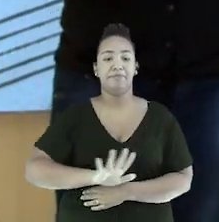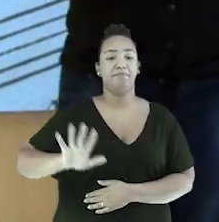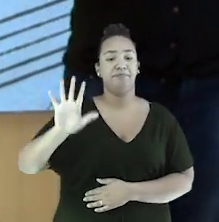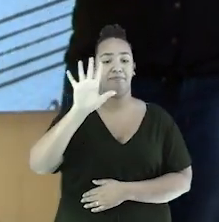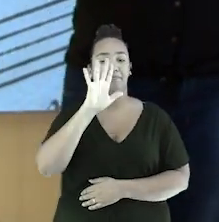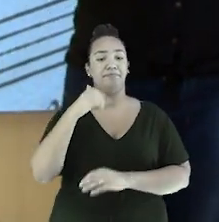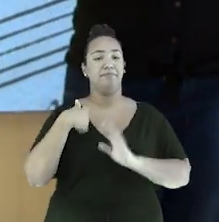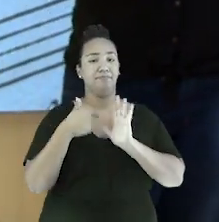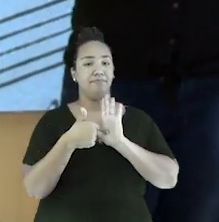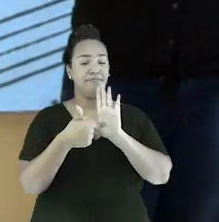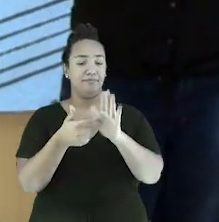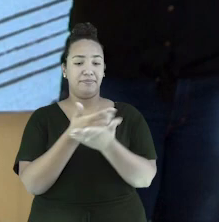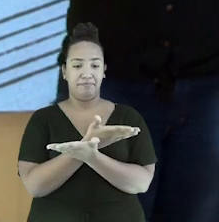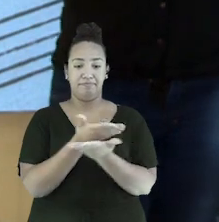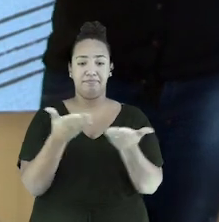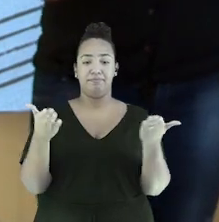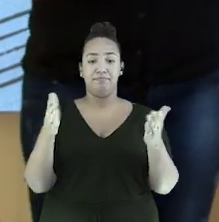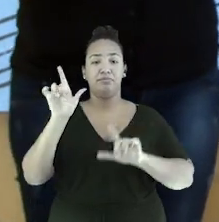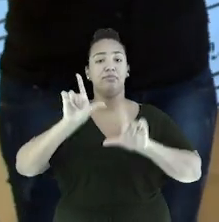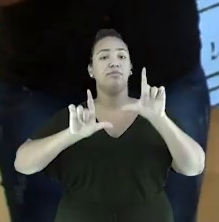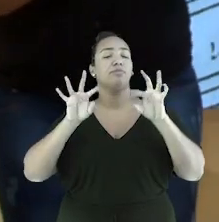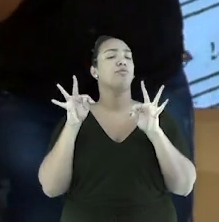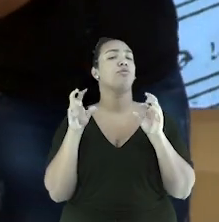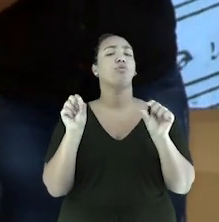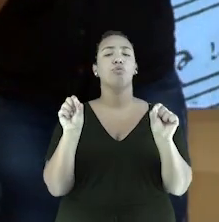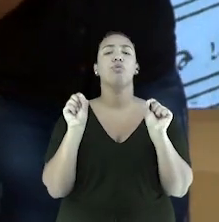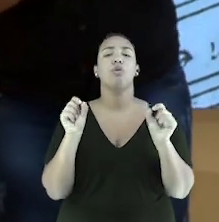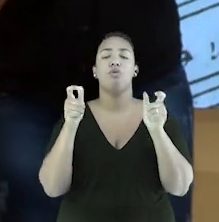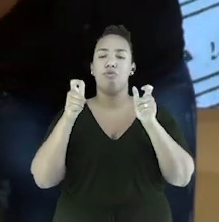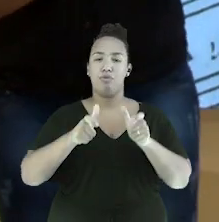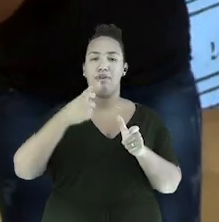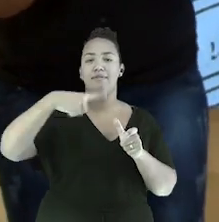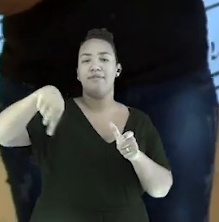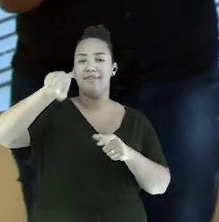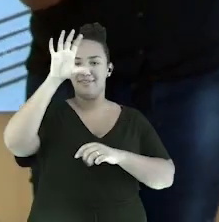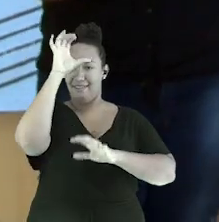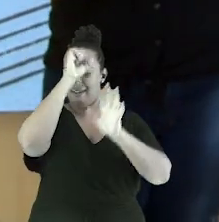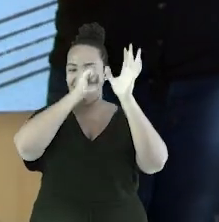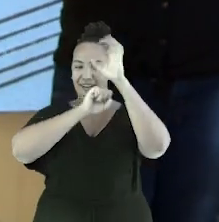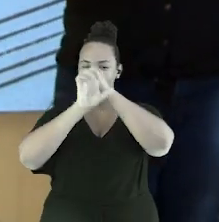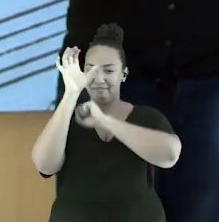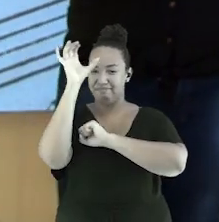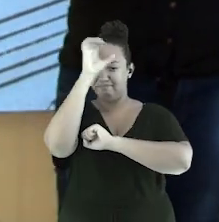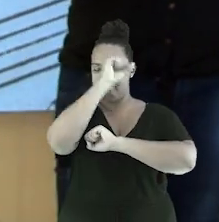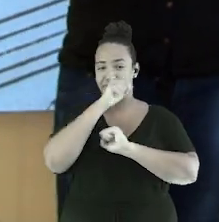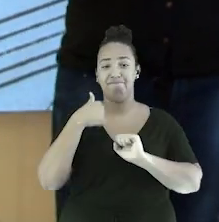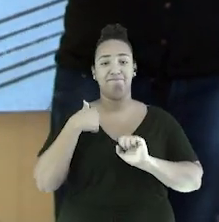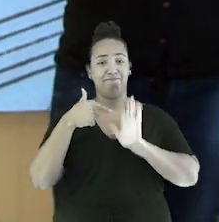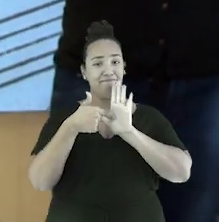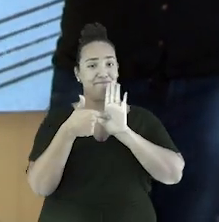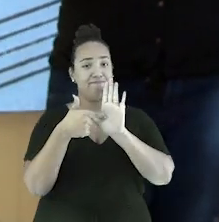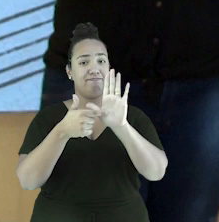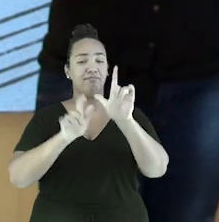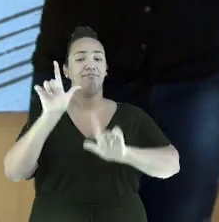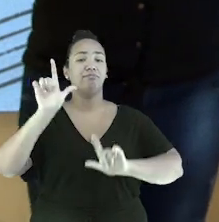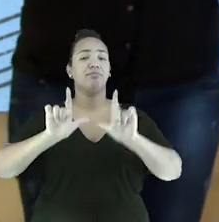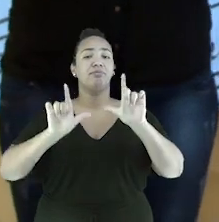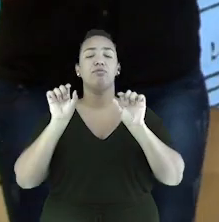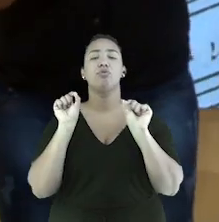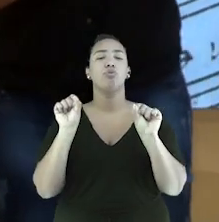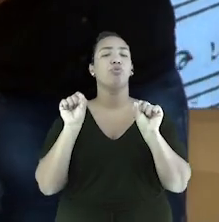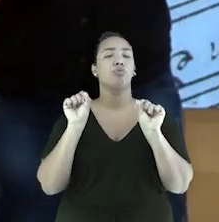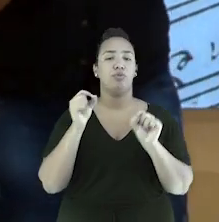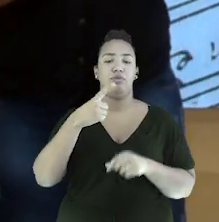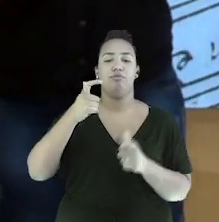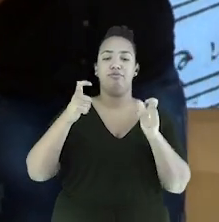Eu vou mostrar para vocês o que é o TudoTV. É um lugar divertido onde você vai aprender. Eu vou mostrar para vocês o que é o TudoTV. É um